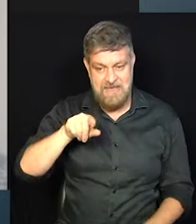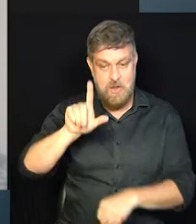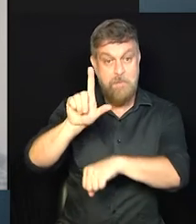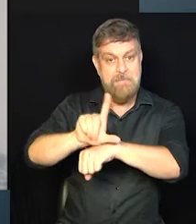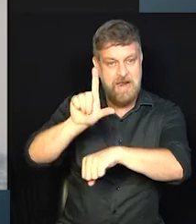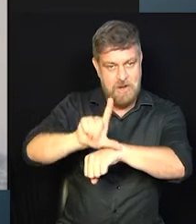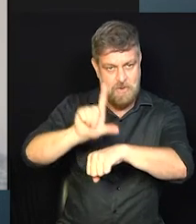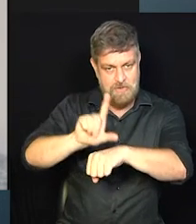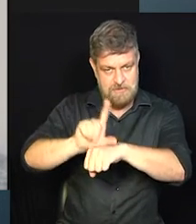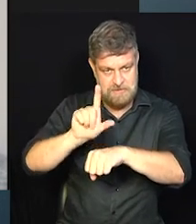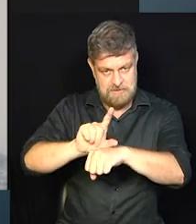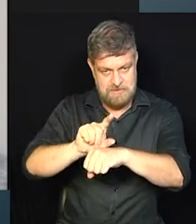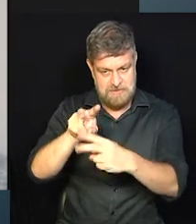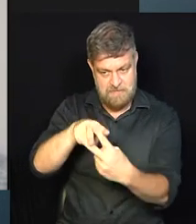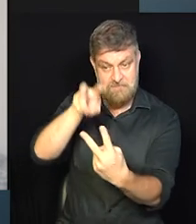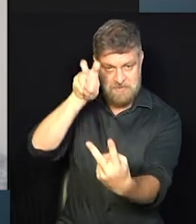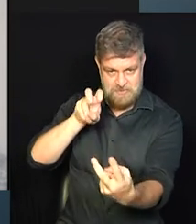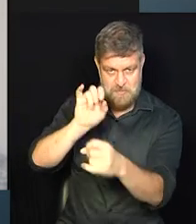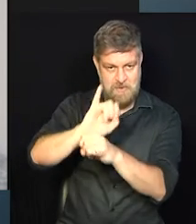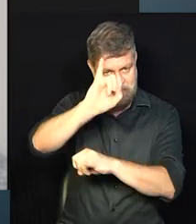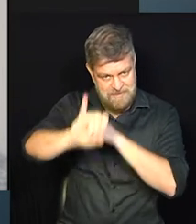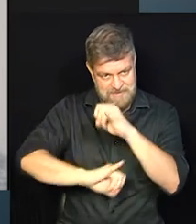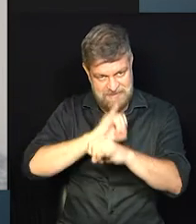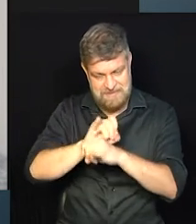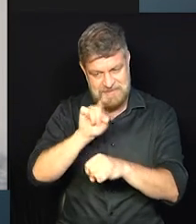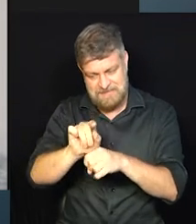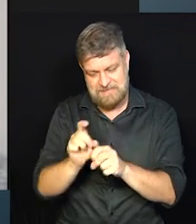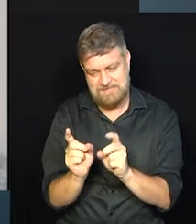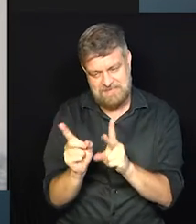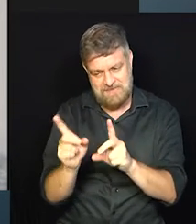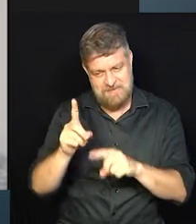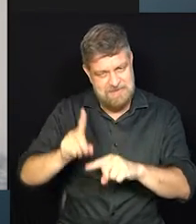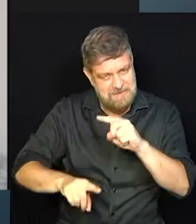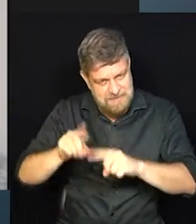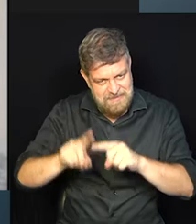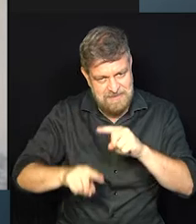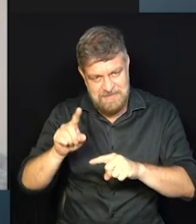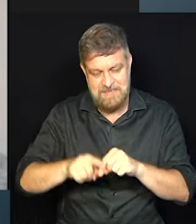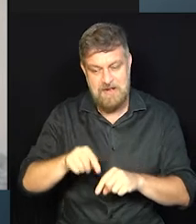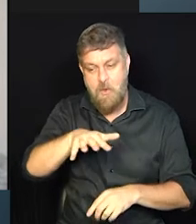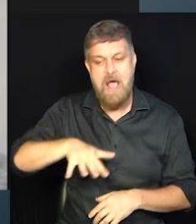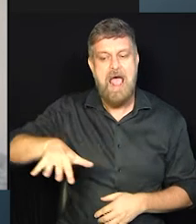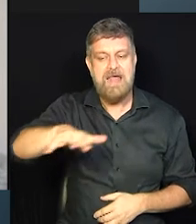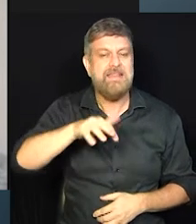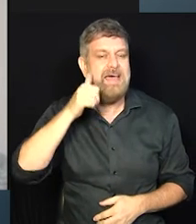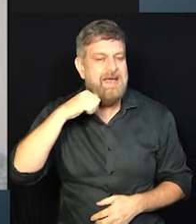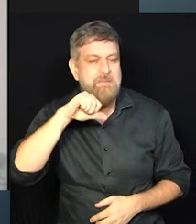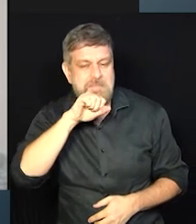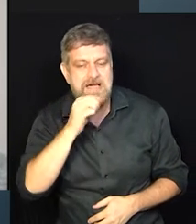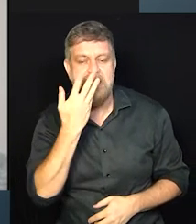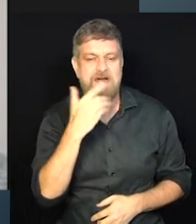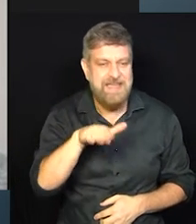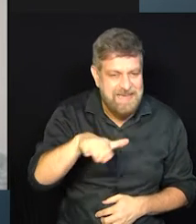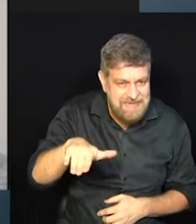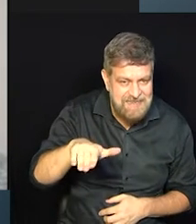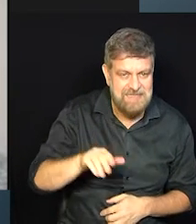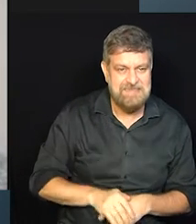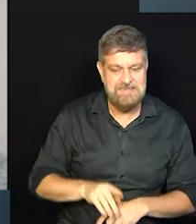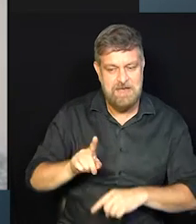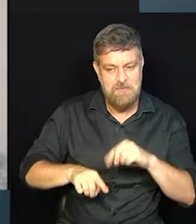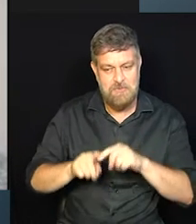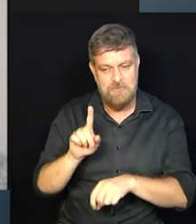das vendas. Abri uma loja virtual, digital, ainda sobre o mundo materno e infantil.